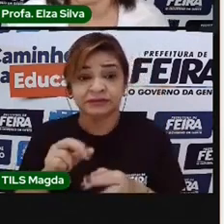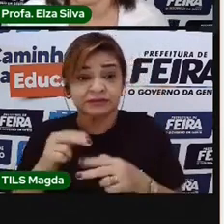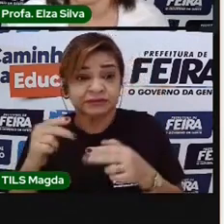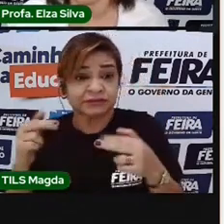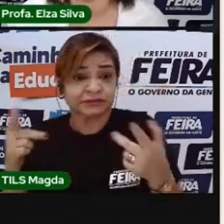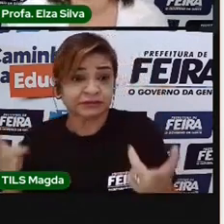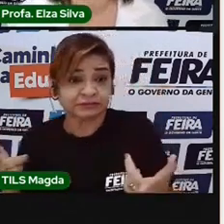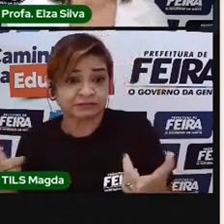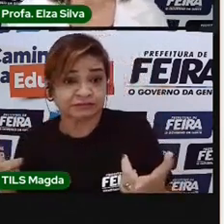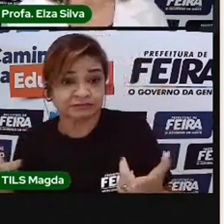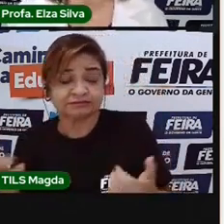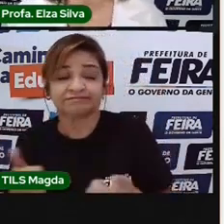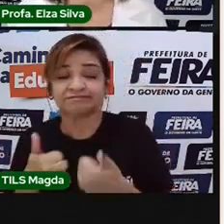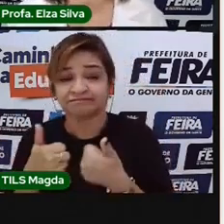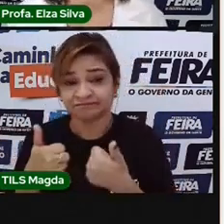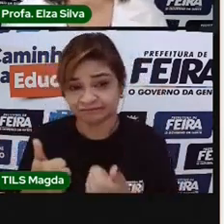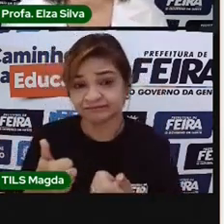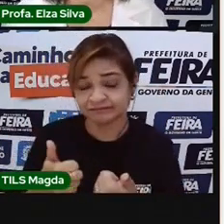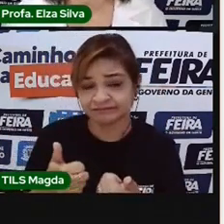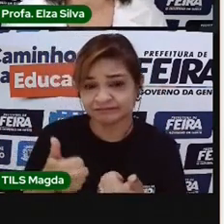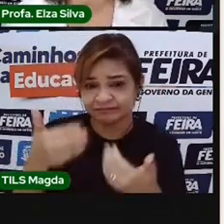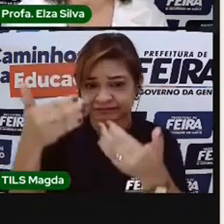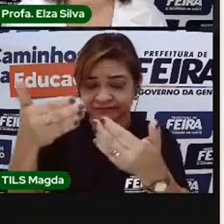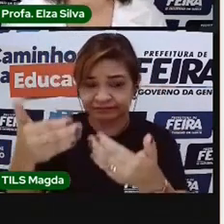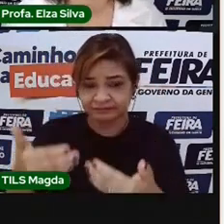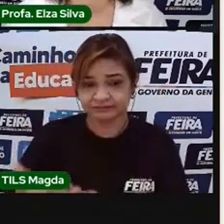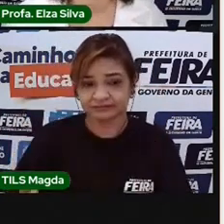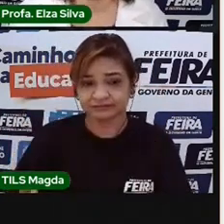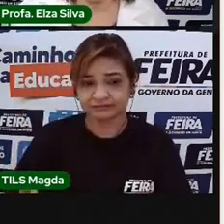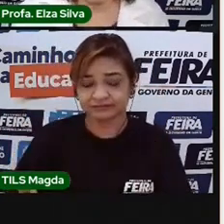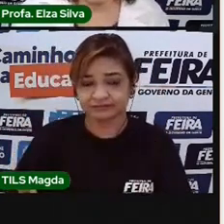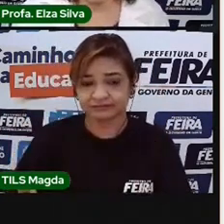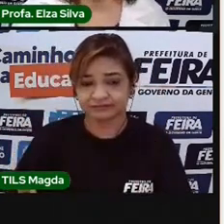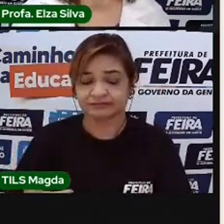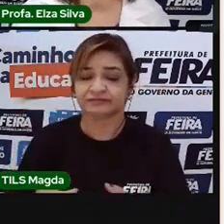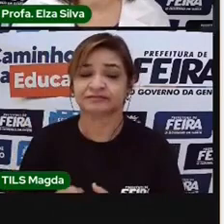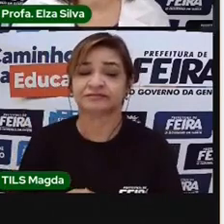divirta-se como o próprio site diz, happy fun.